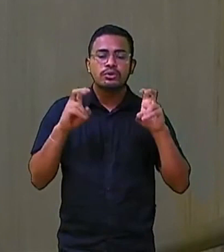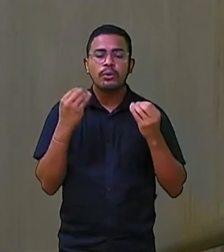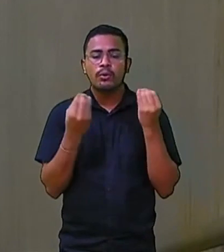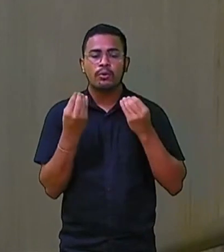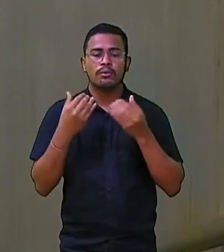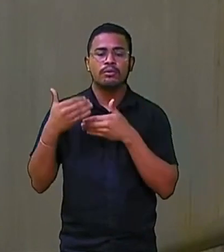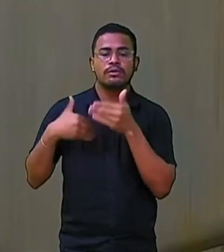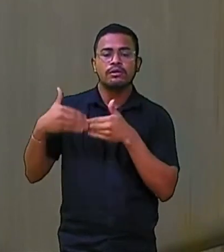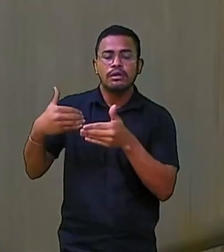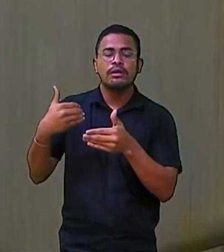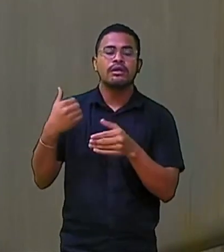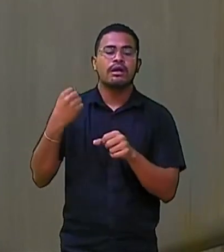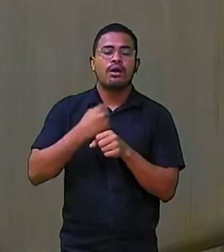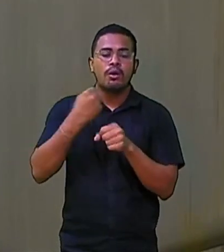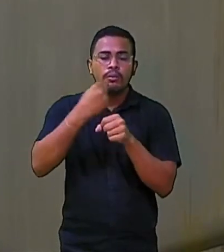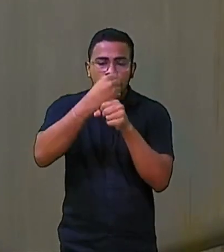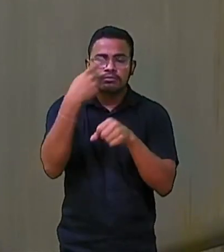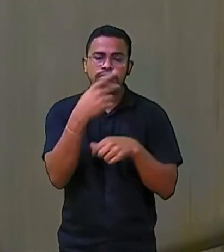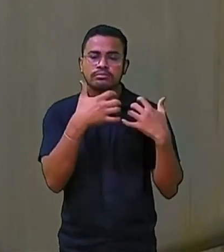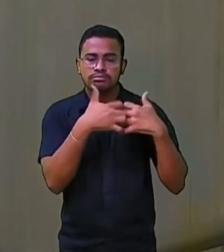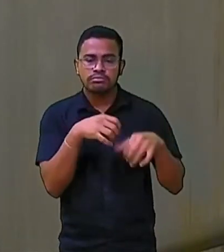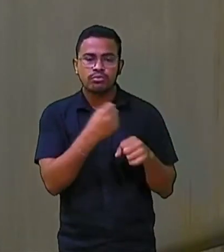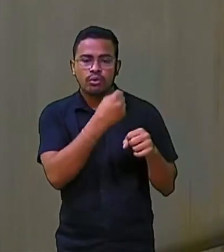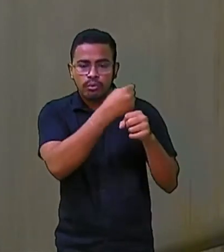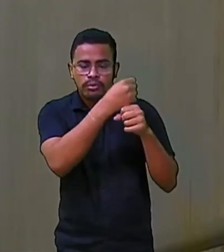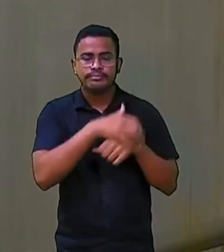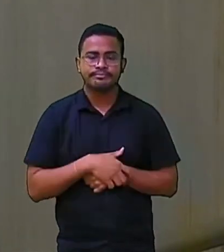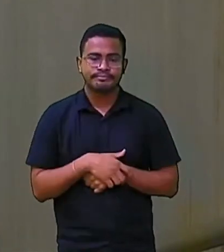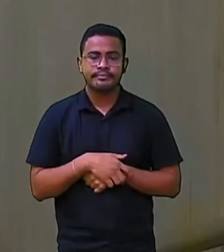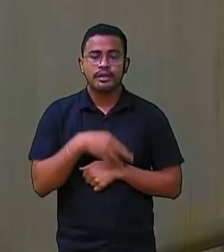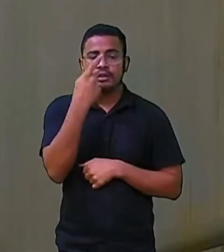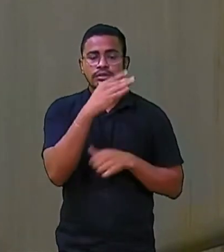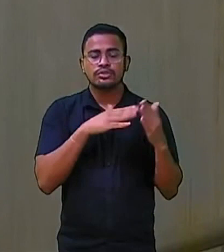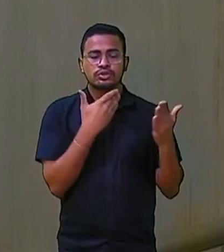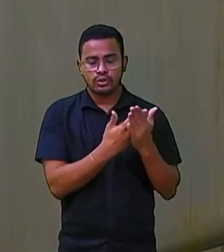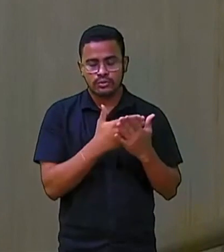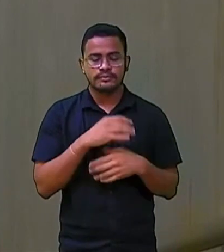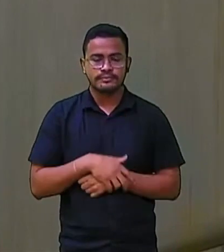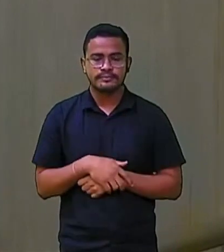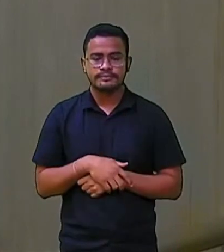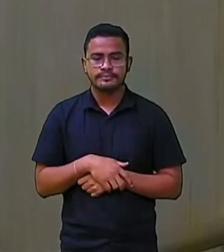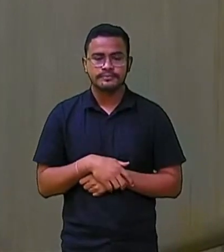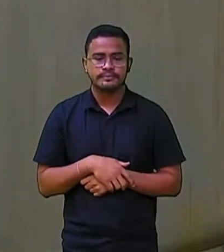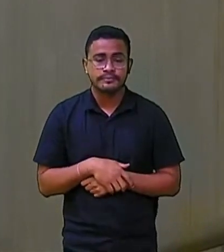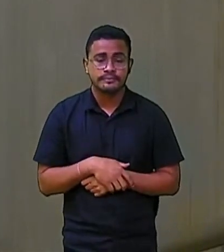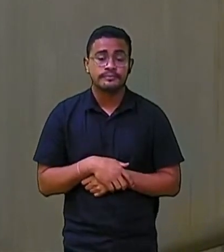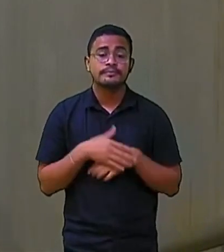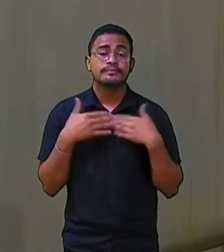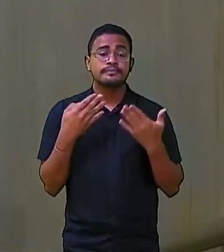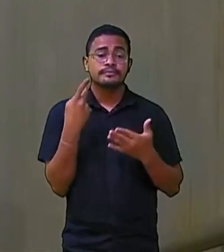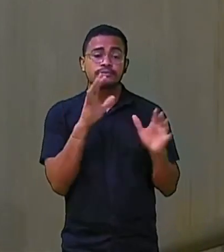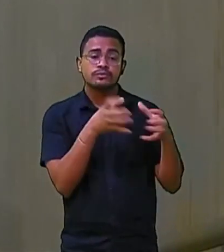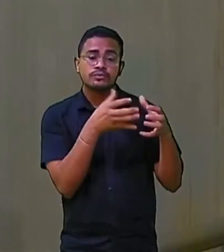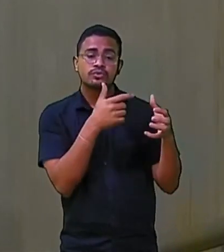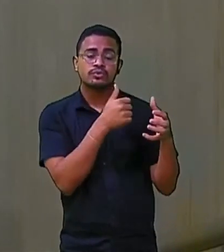da obra, a execução da obra dessa escola Os estudantes